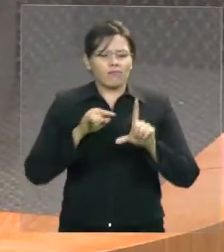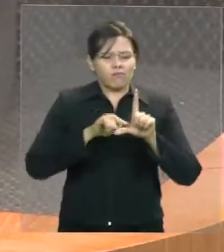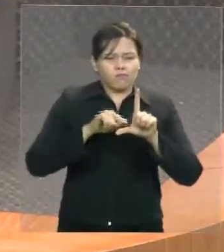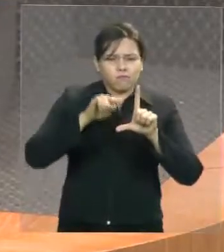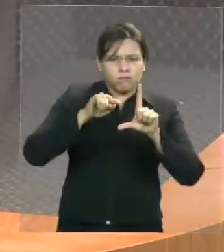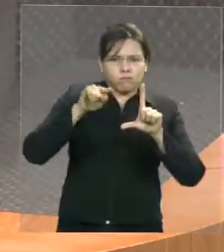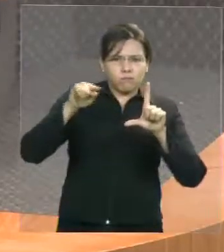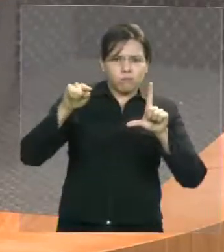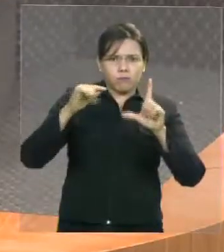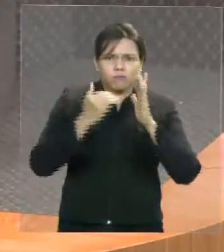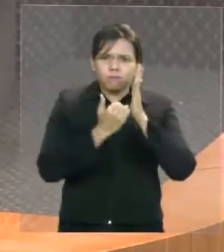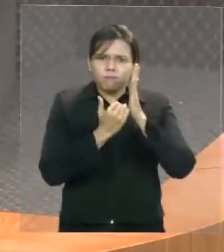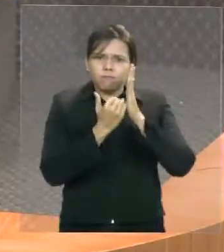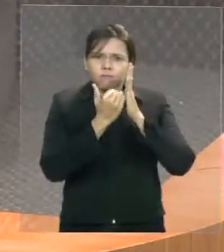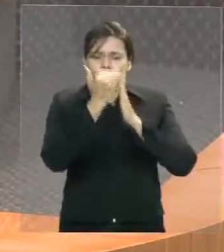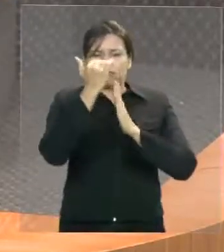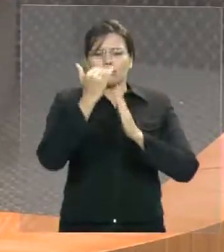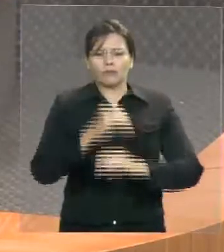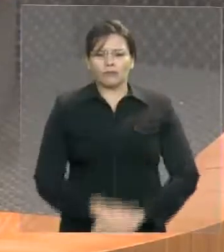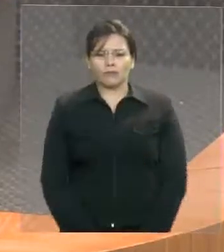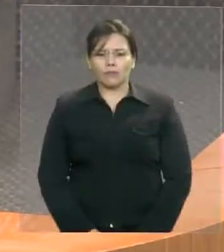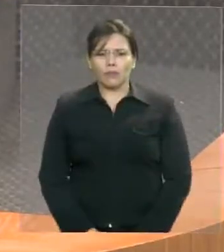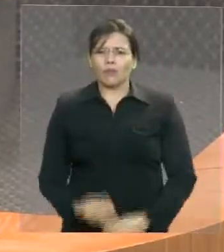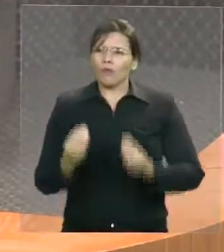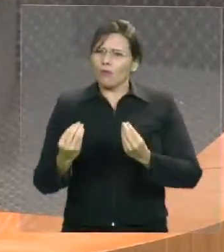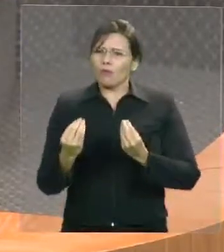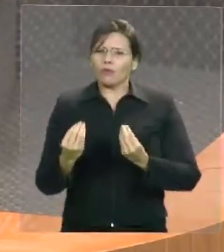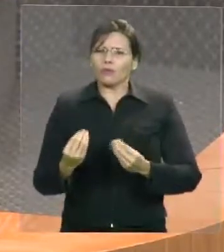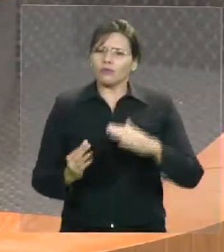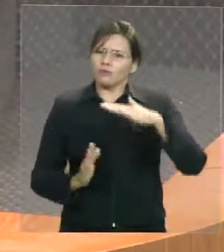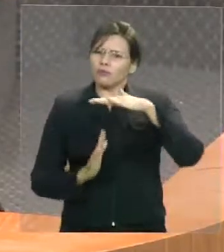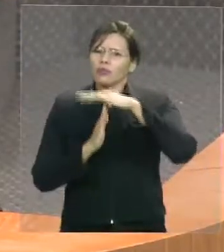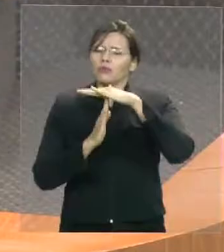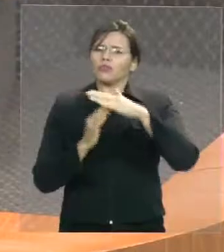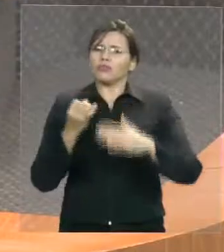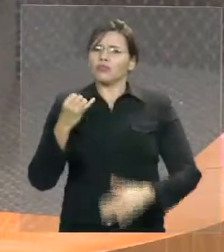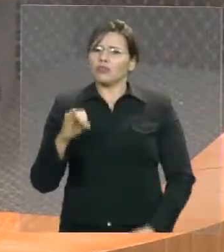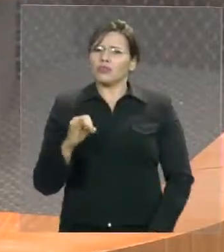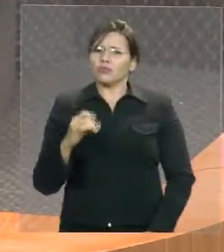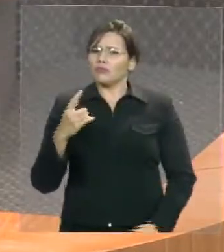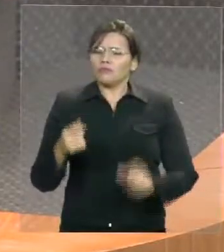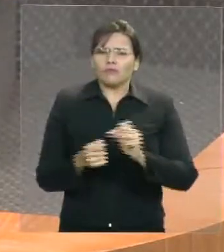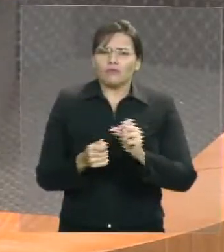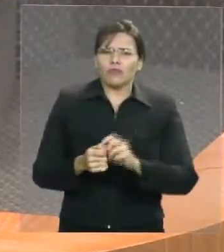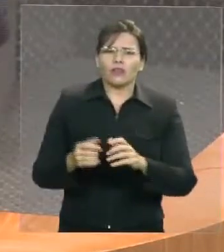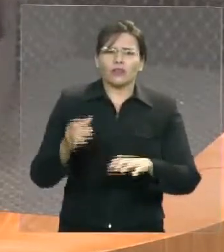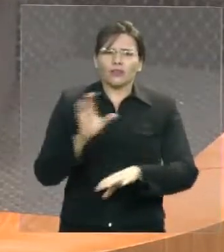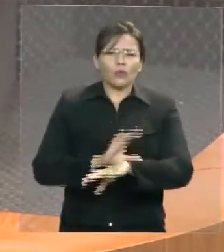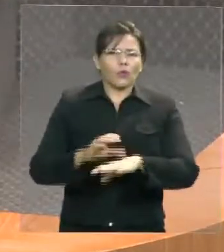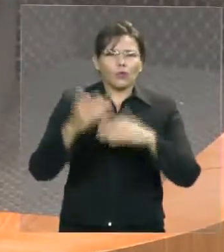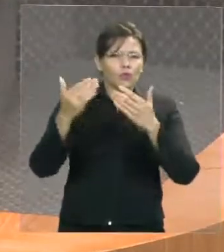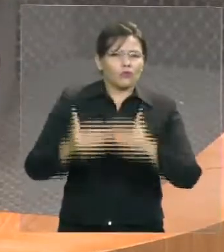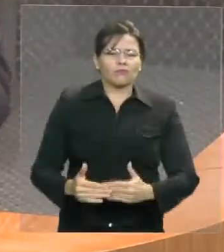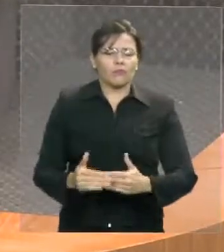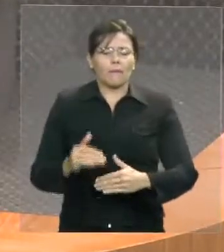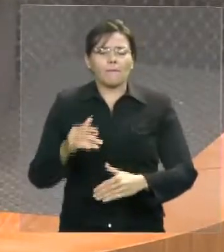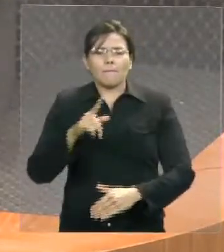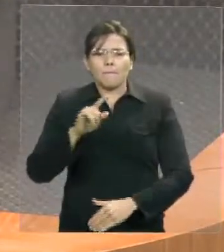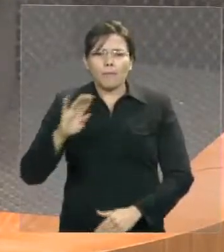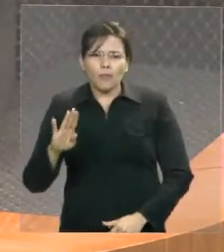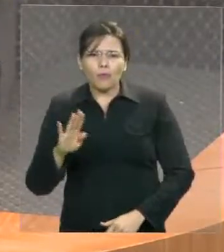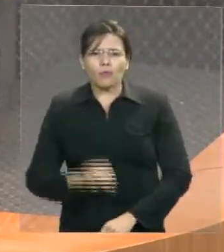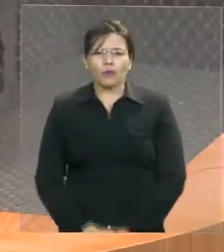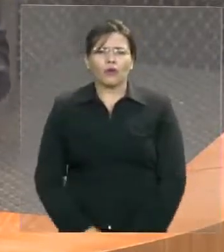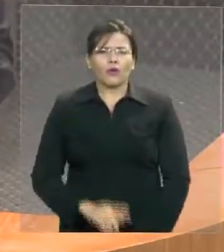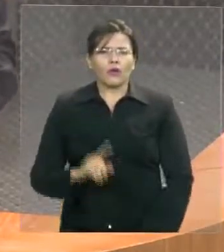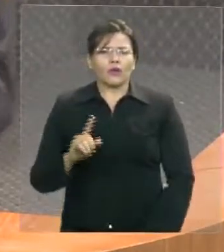dar a reposição das perdas inflacionárias. Sem fazer concurso público. Sem ter diálogo. Sem ter o direito